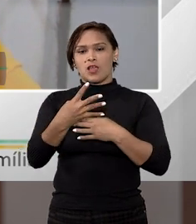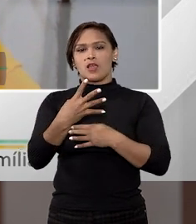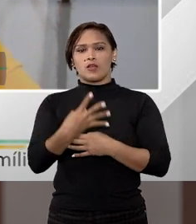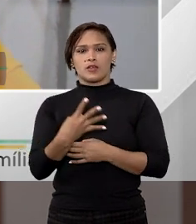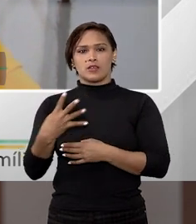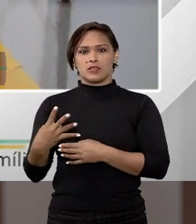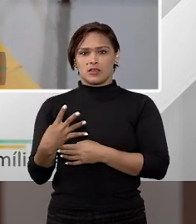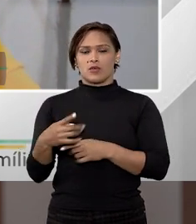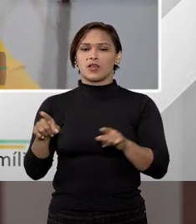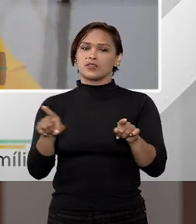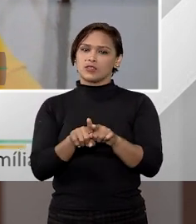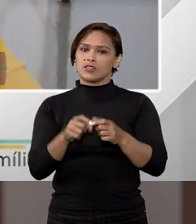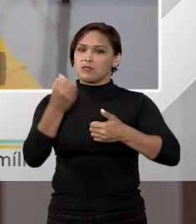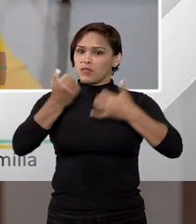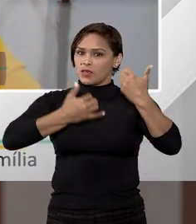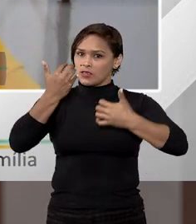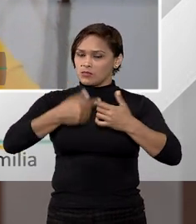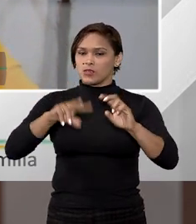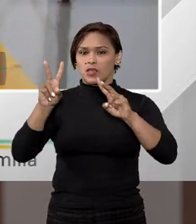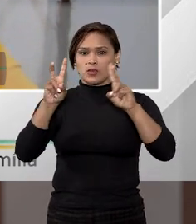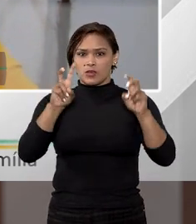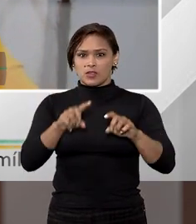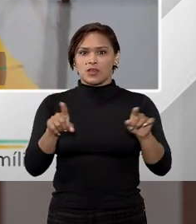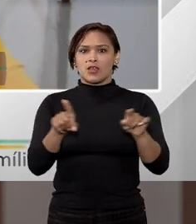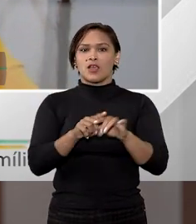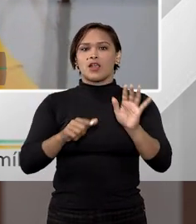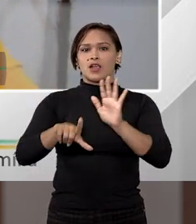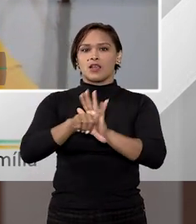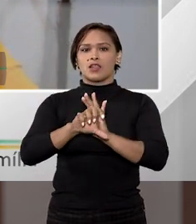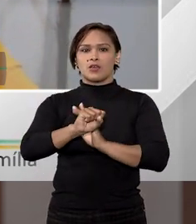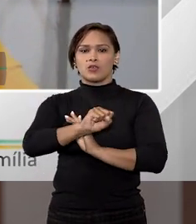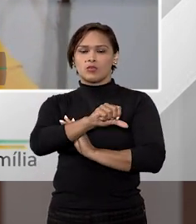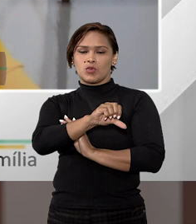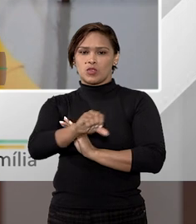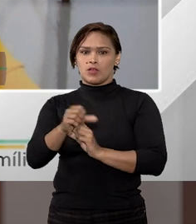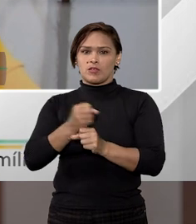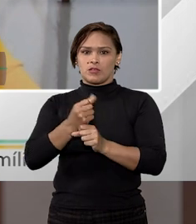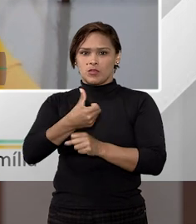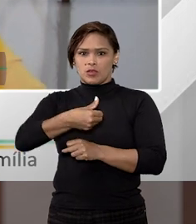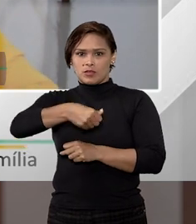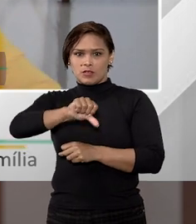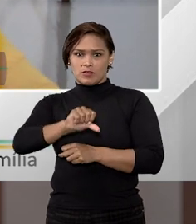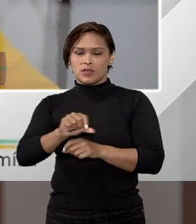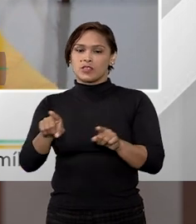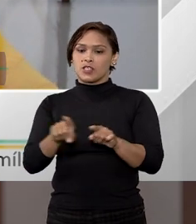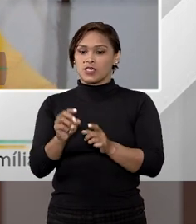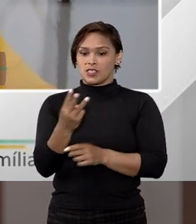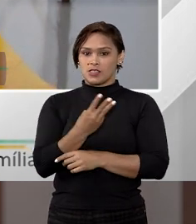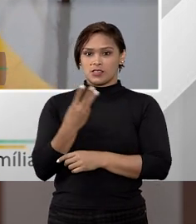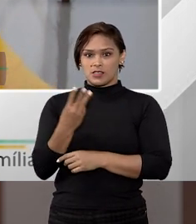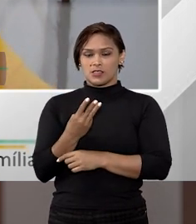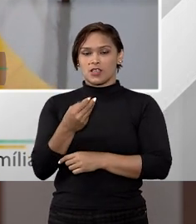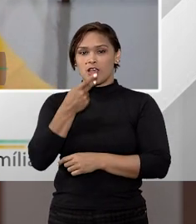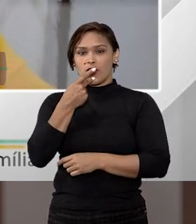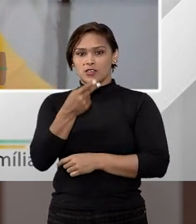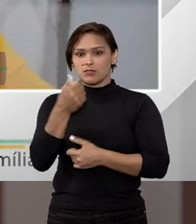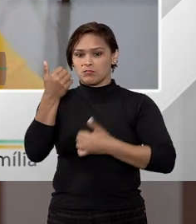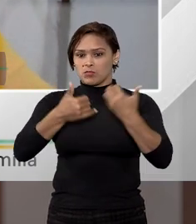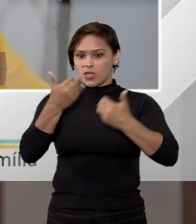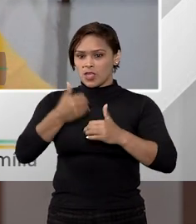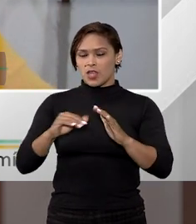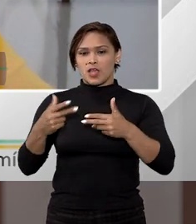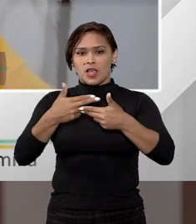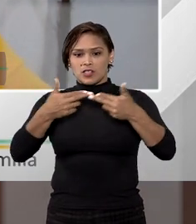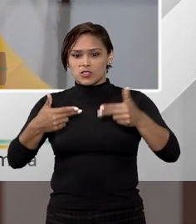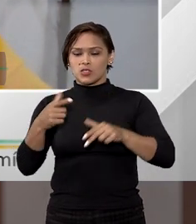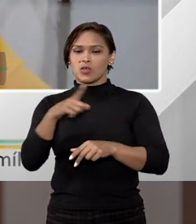44 também fala sobre isso, além da lei 8.009 de 1990. Esses três positivos nos falam que os